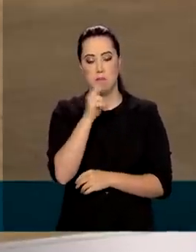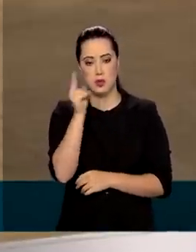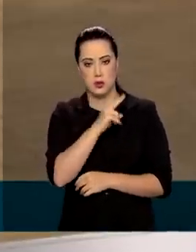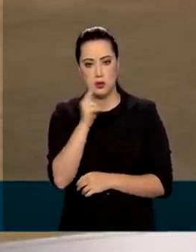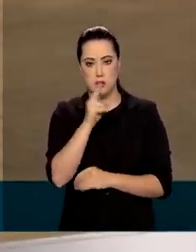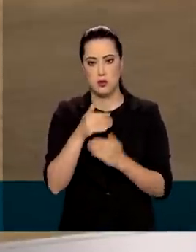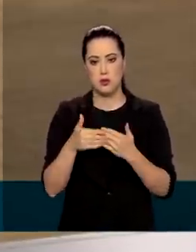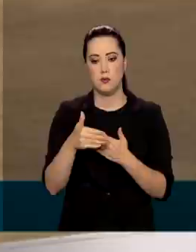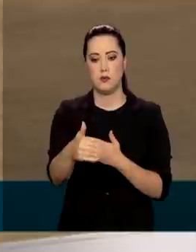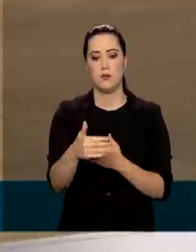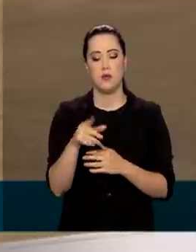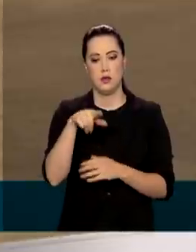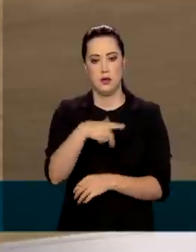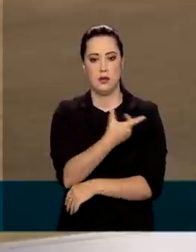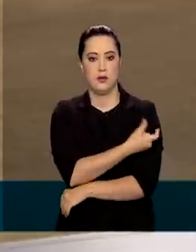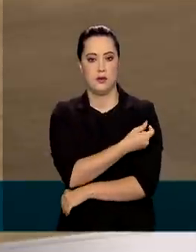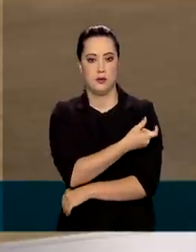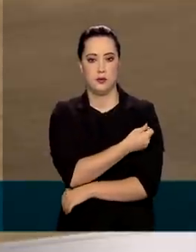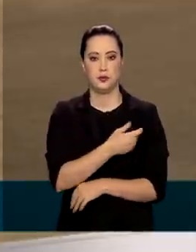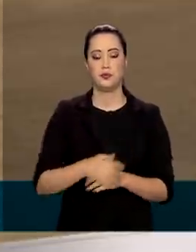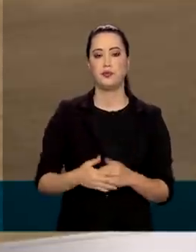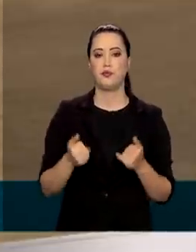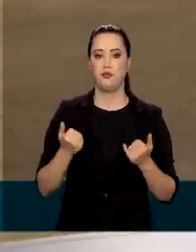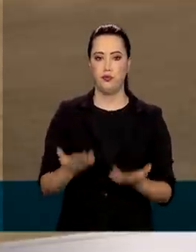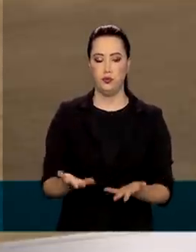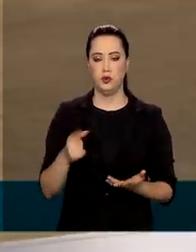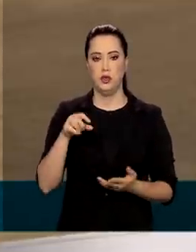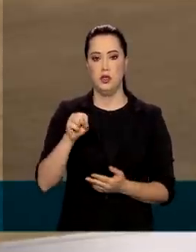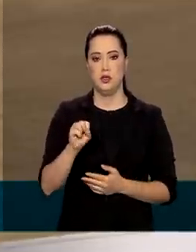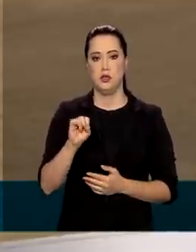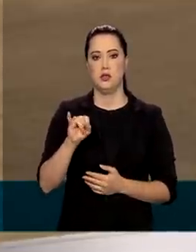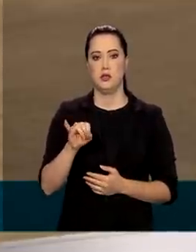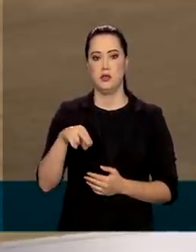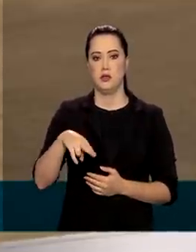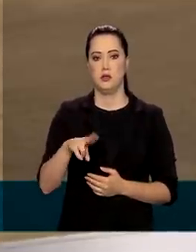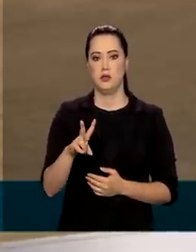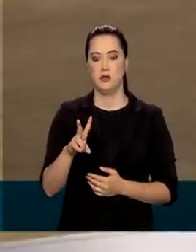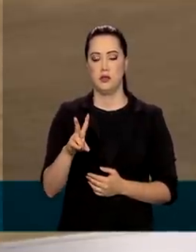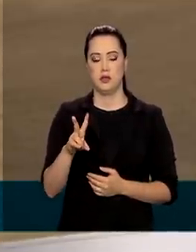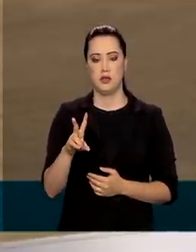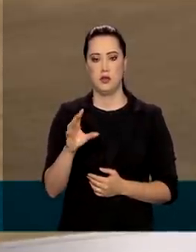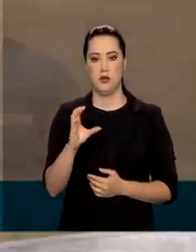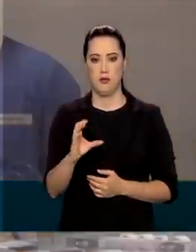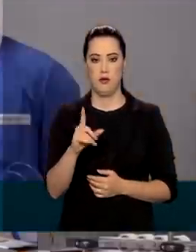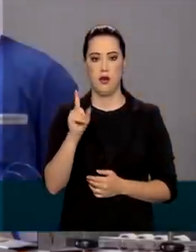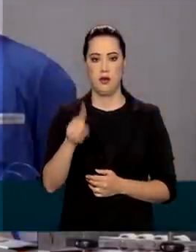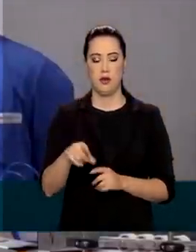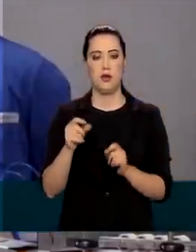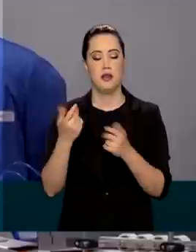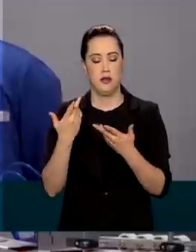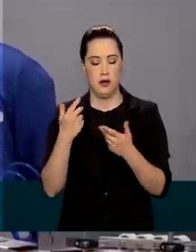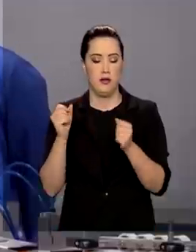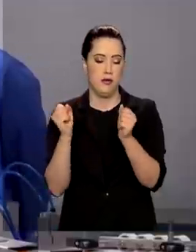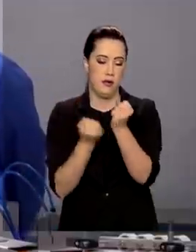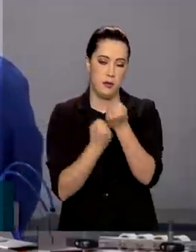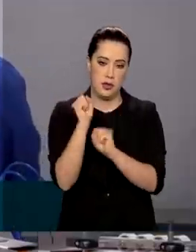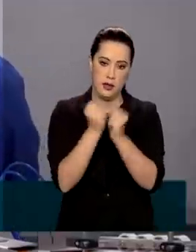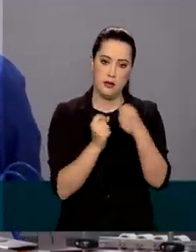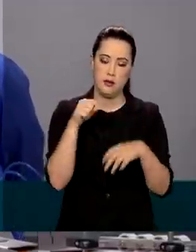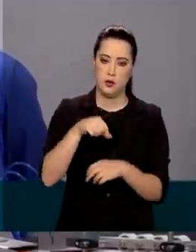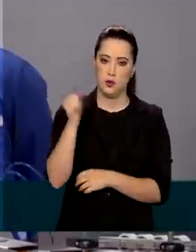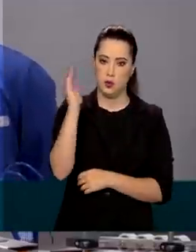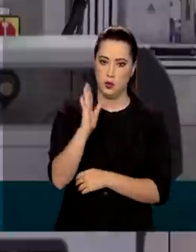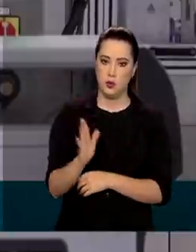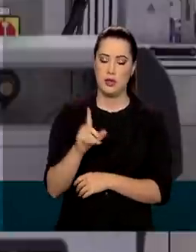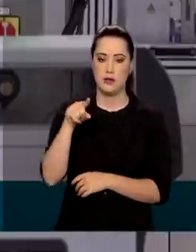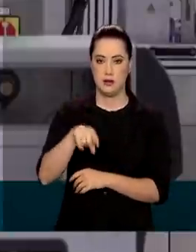dessa vacina. A Sinovac é a fabricante da vacina Coronavac, que no Brasil será produzida pelo